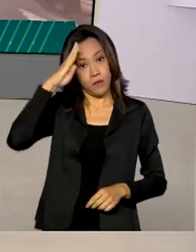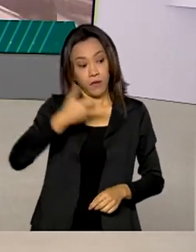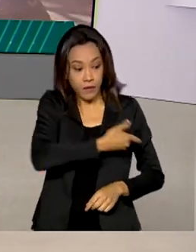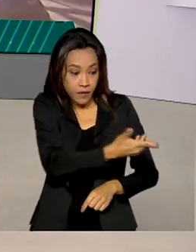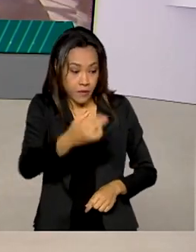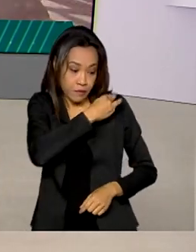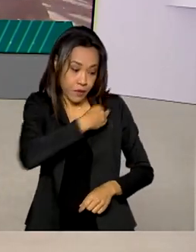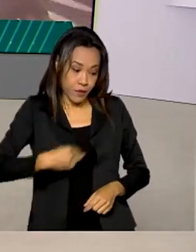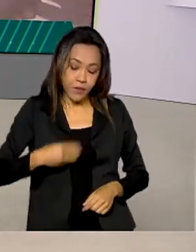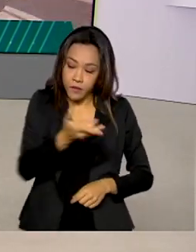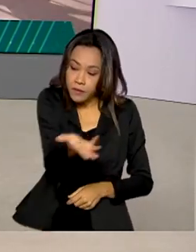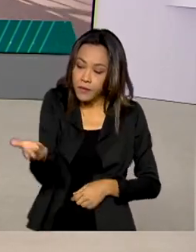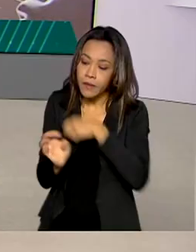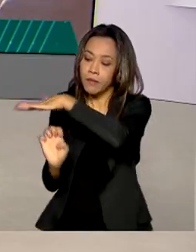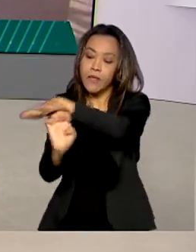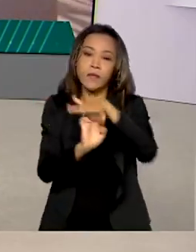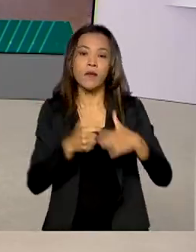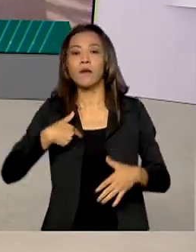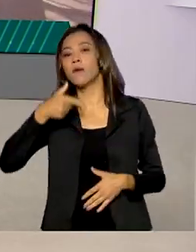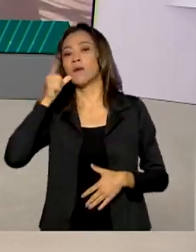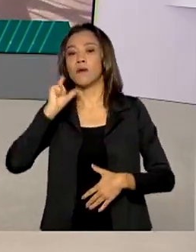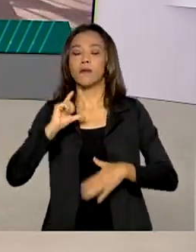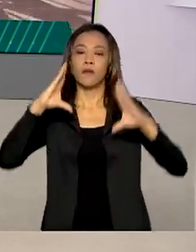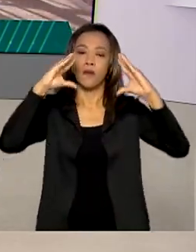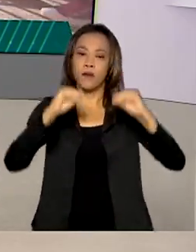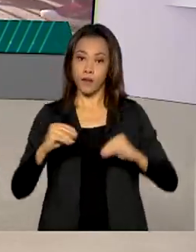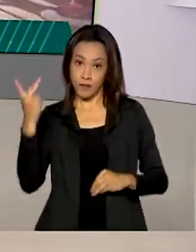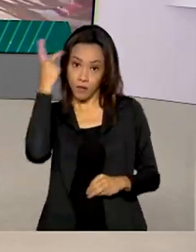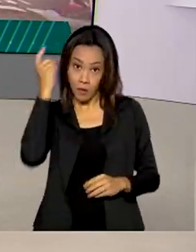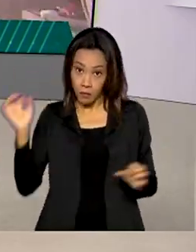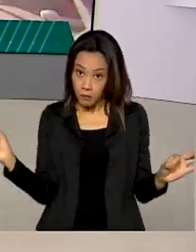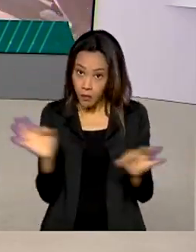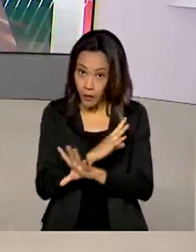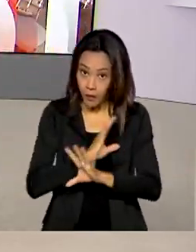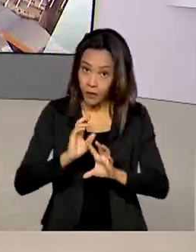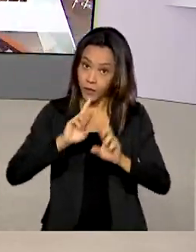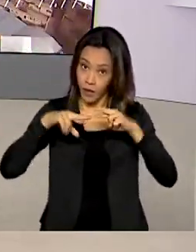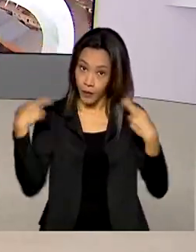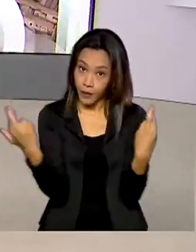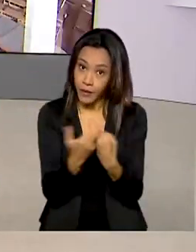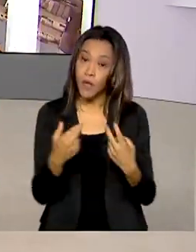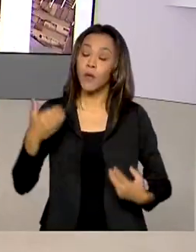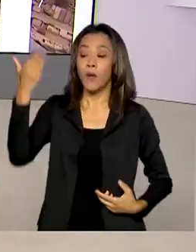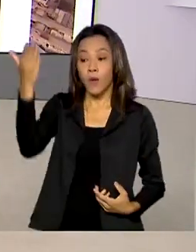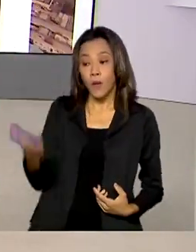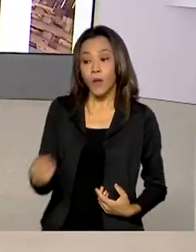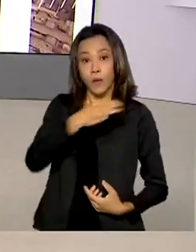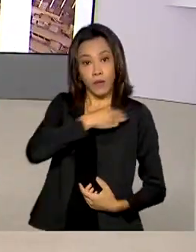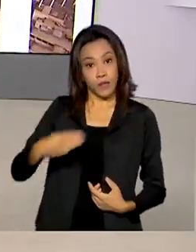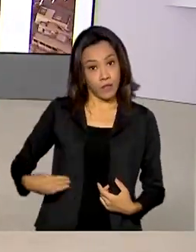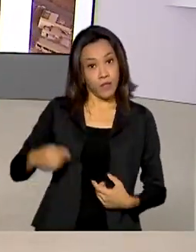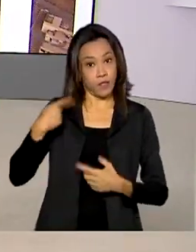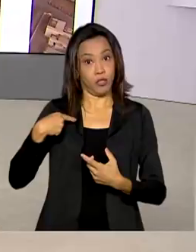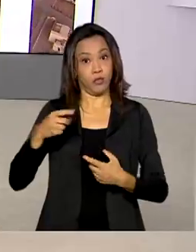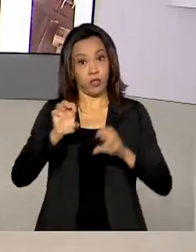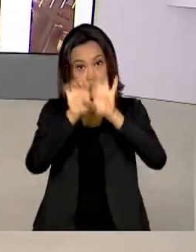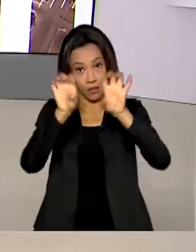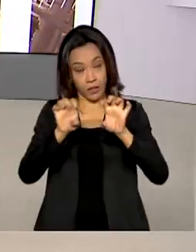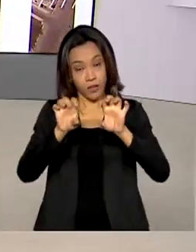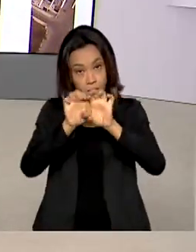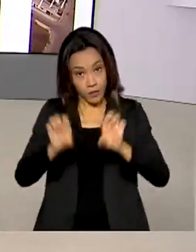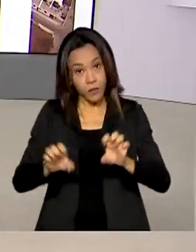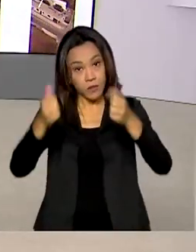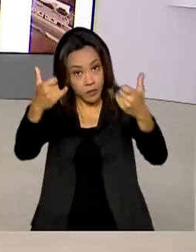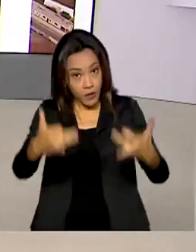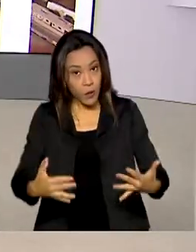empresários ontem à noite em São Paulo. Depois da reunião, o ministro da Infraestrutura reforçou a capacidade de produção nacional de vacinas.